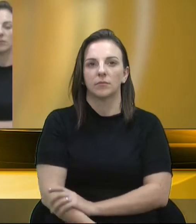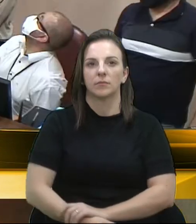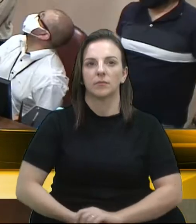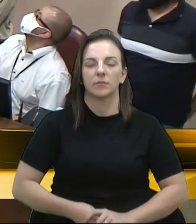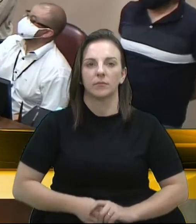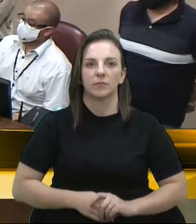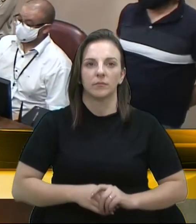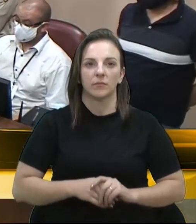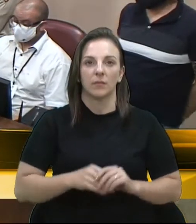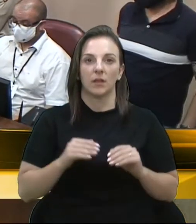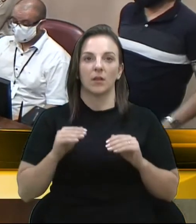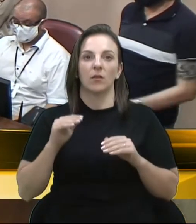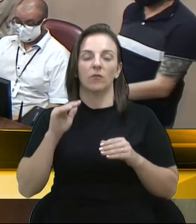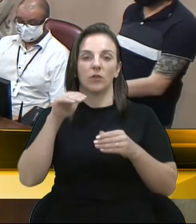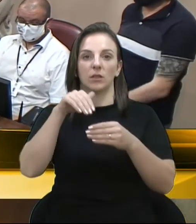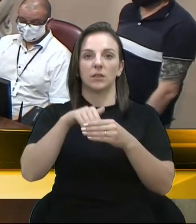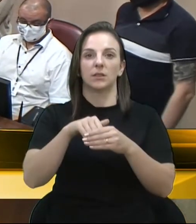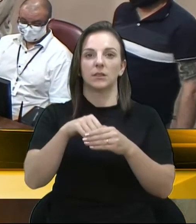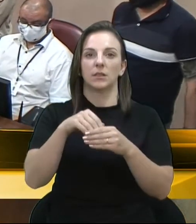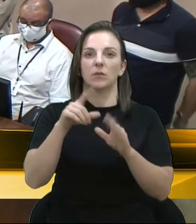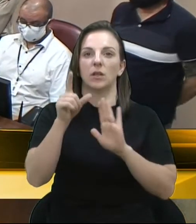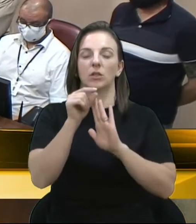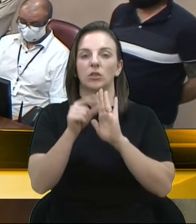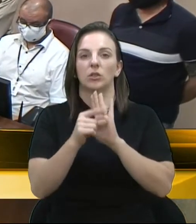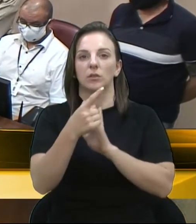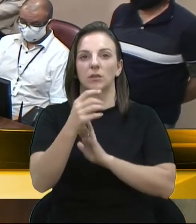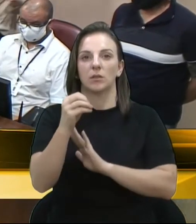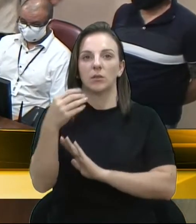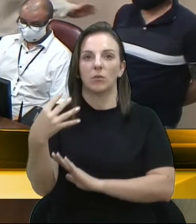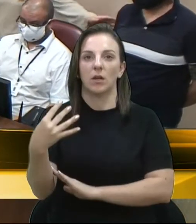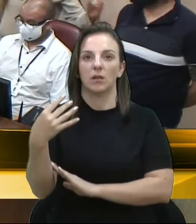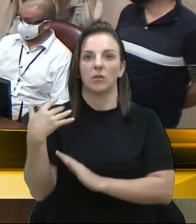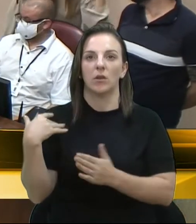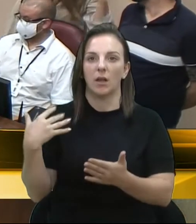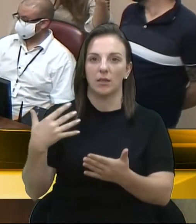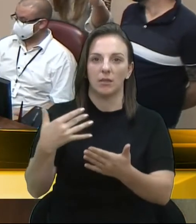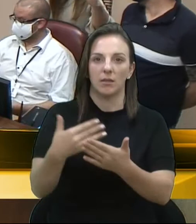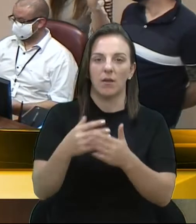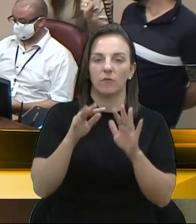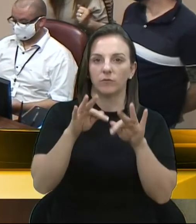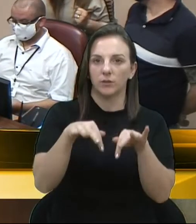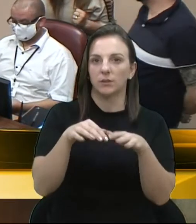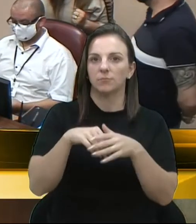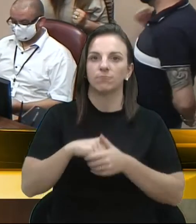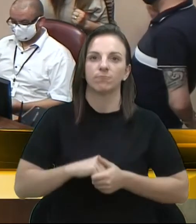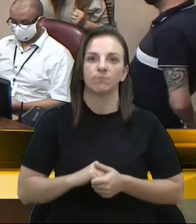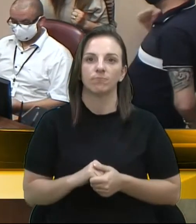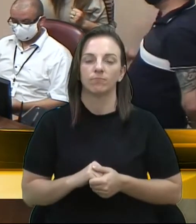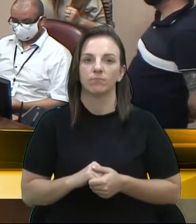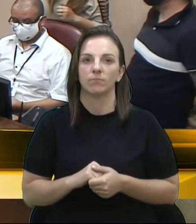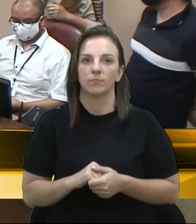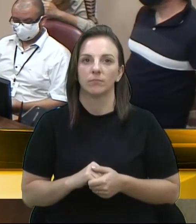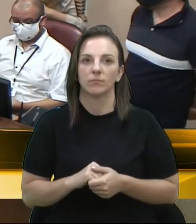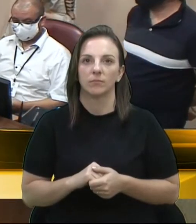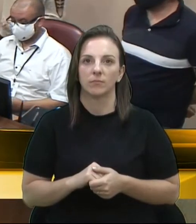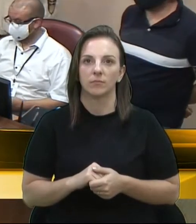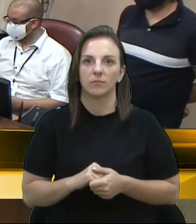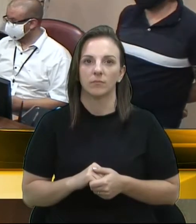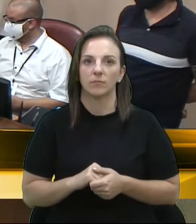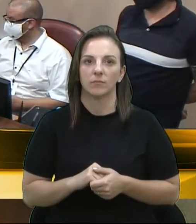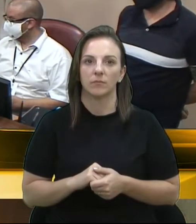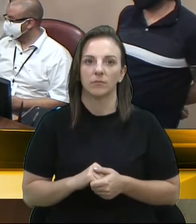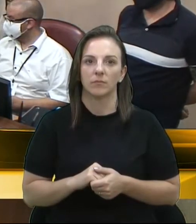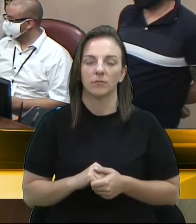O artigo 104 para a extensão da ordem do dia até o final, passamos a votação,